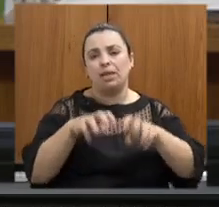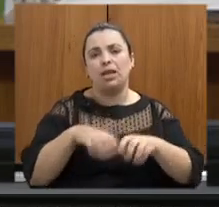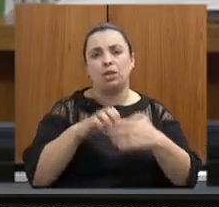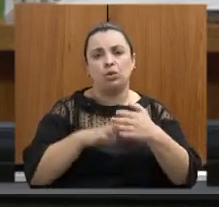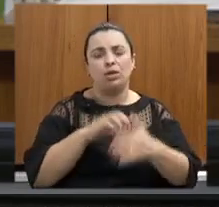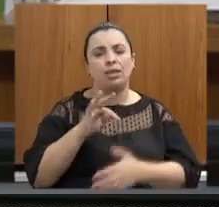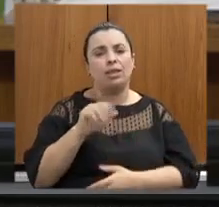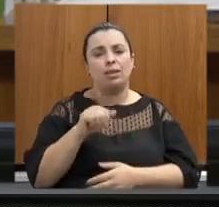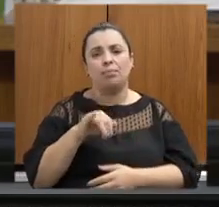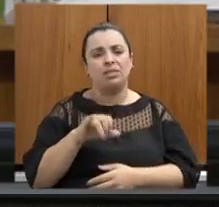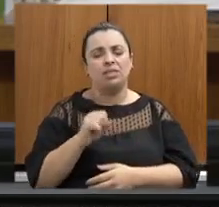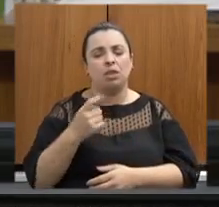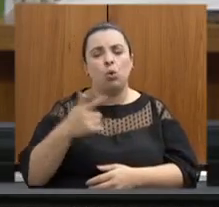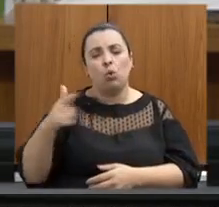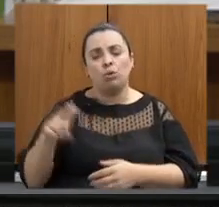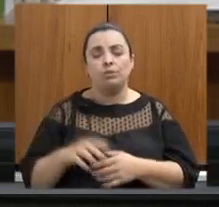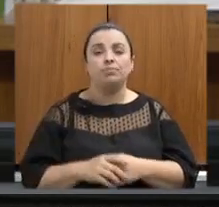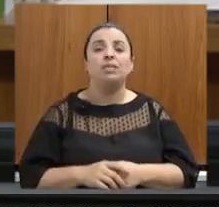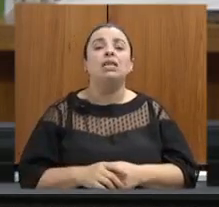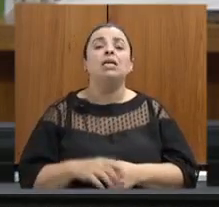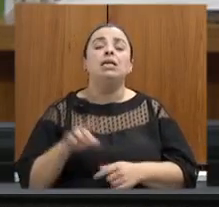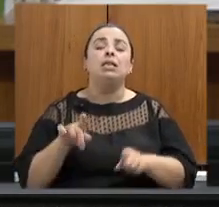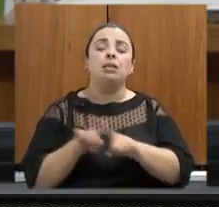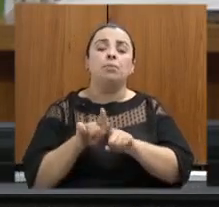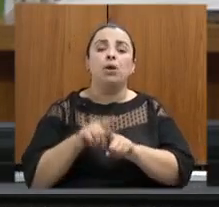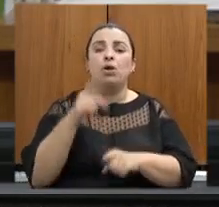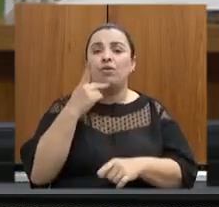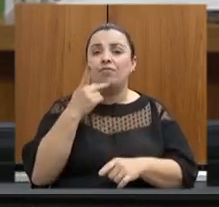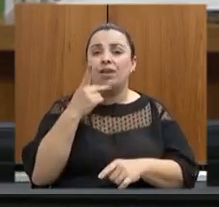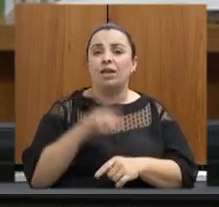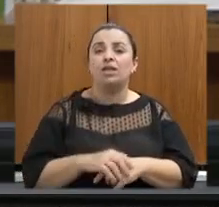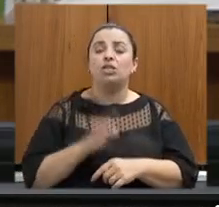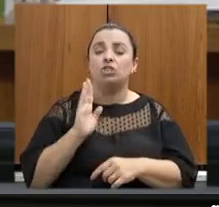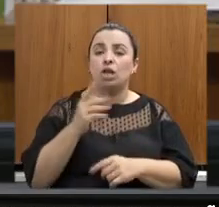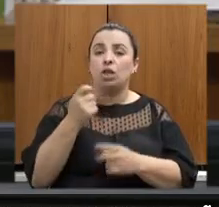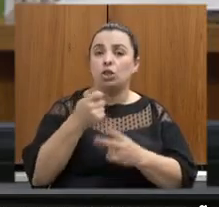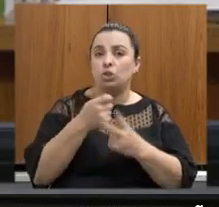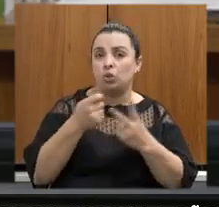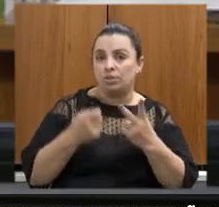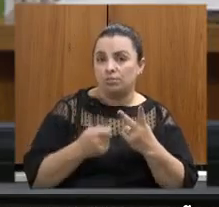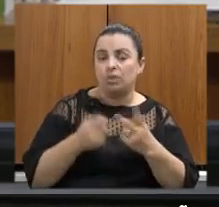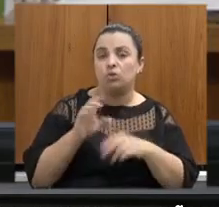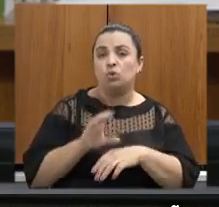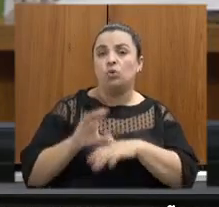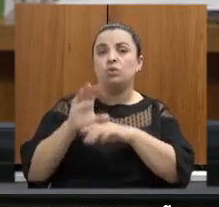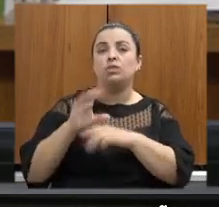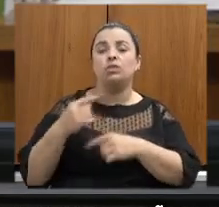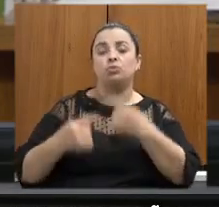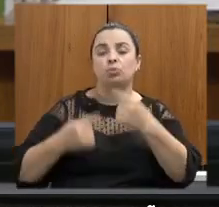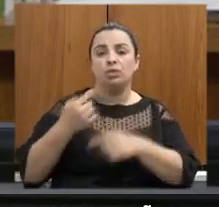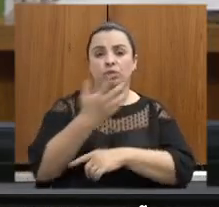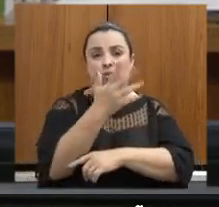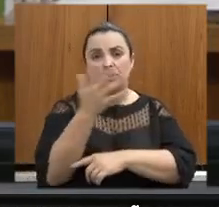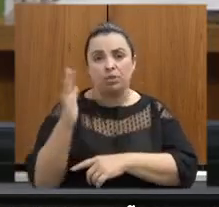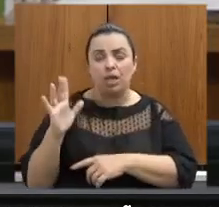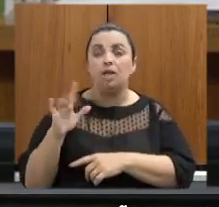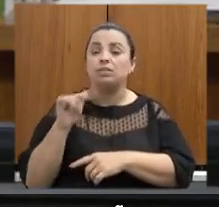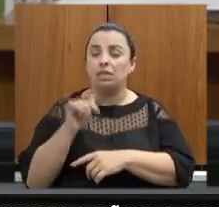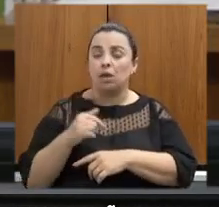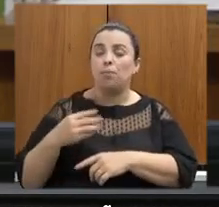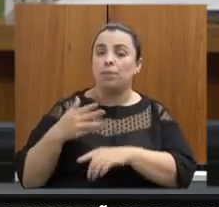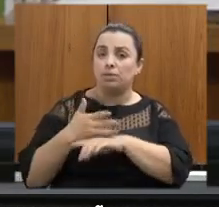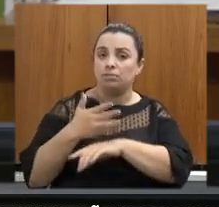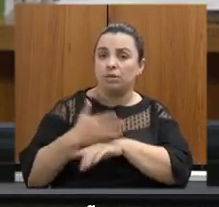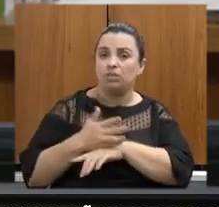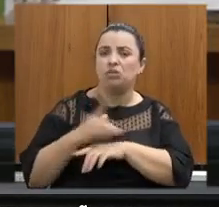após a concessão pelo conselho de política ambiental um órgão participativo com representantes da sociedade civil do